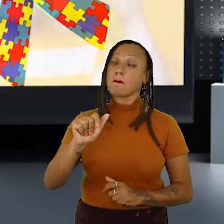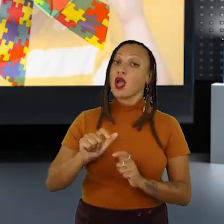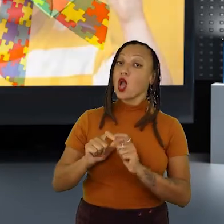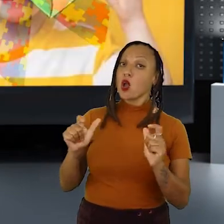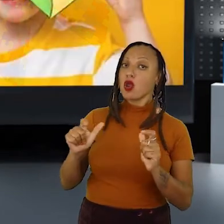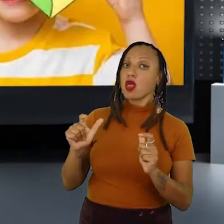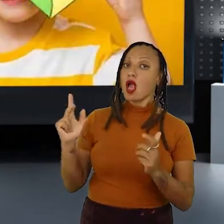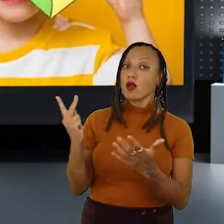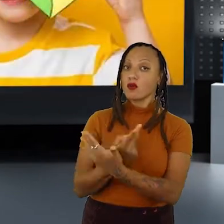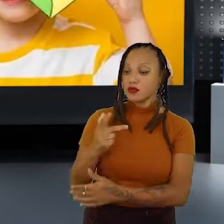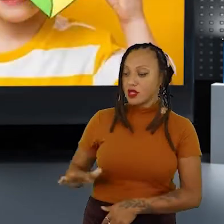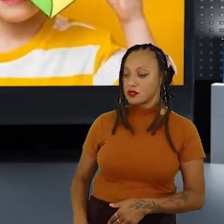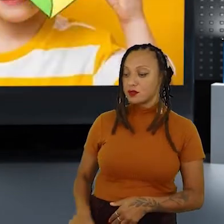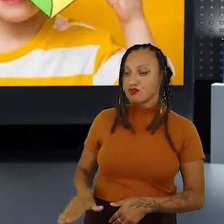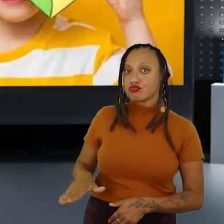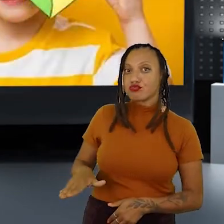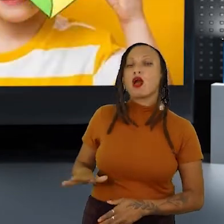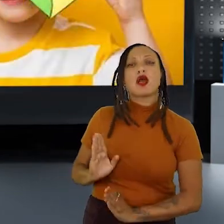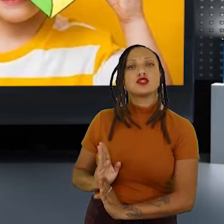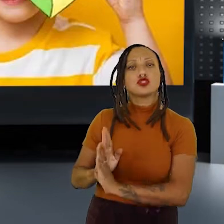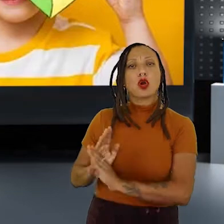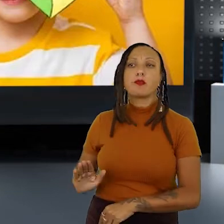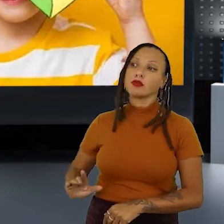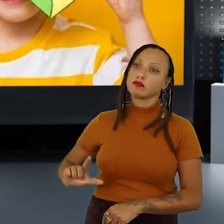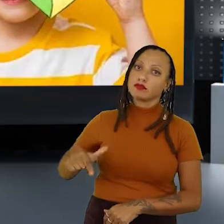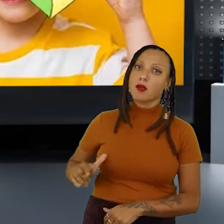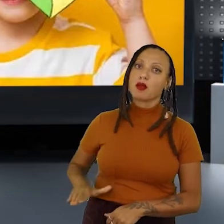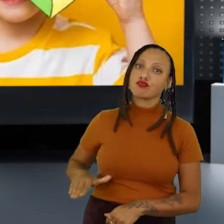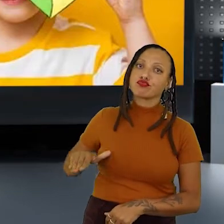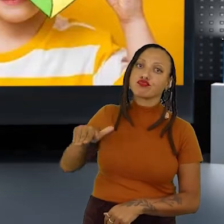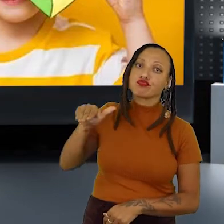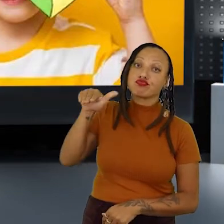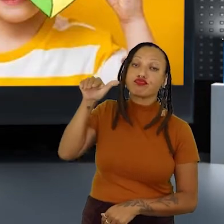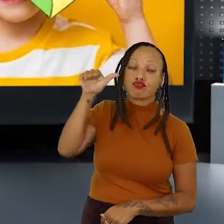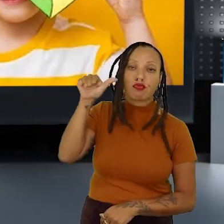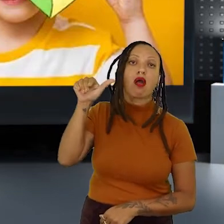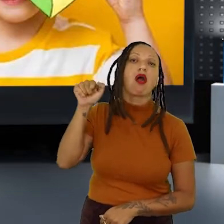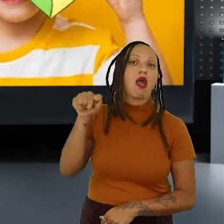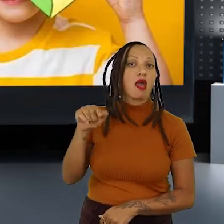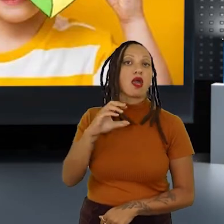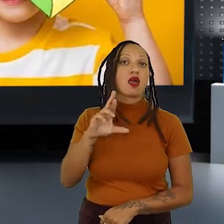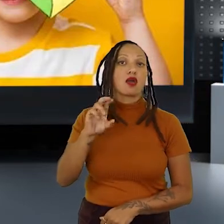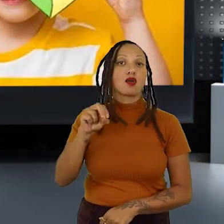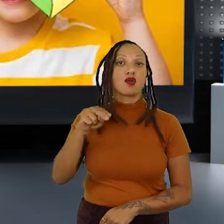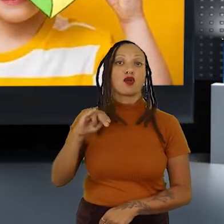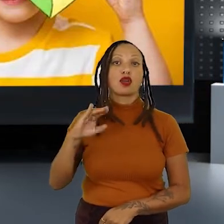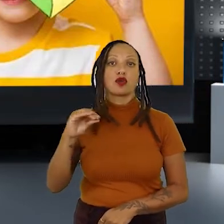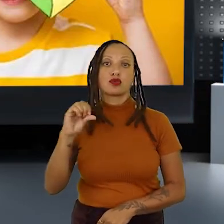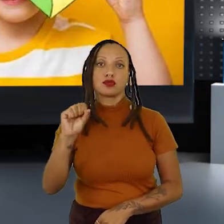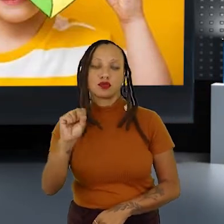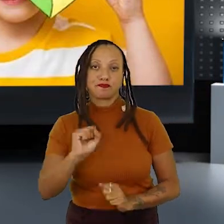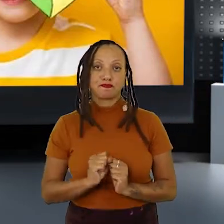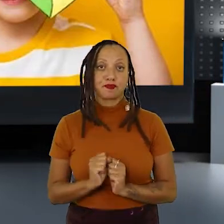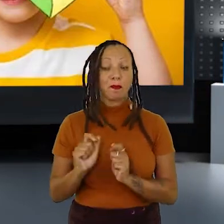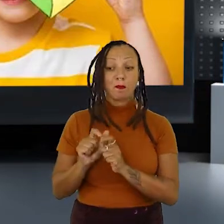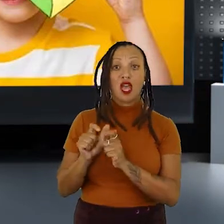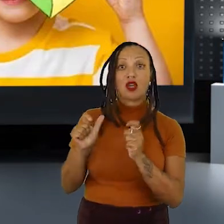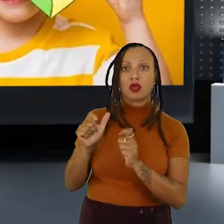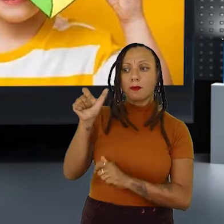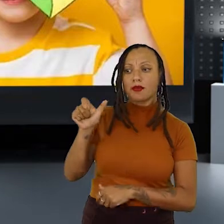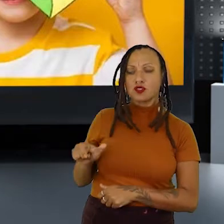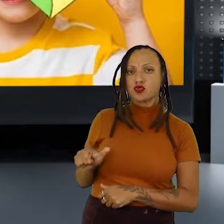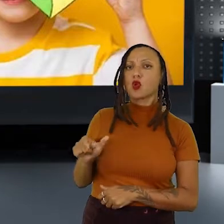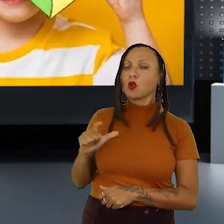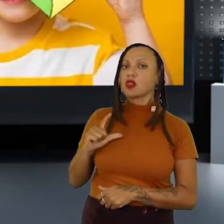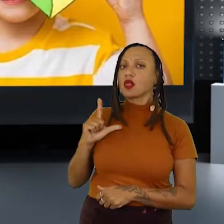diagnosticados e permanecem com o passar da vida adulta, já que esses são crônicos. Na maioria dos casos, são pessoas com dificuldades